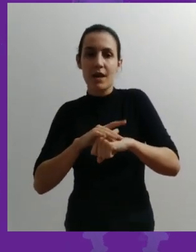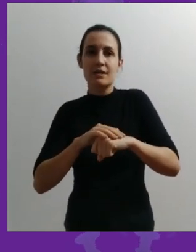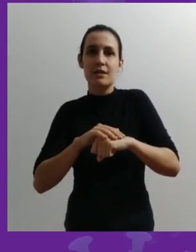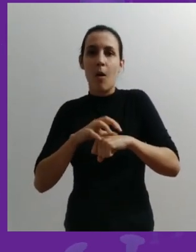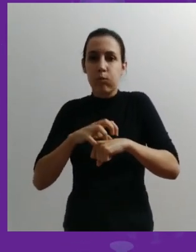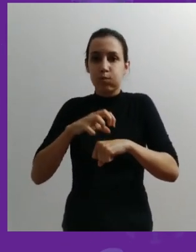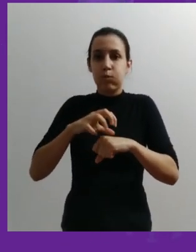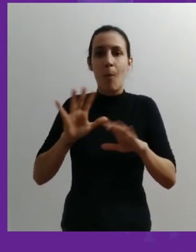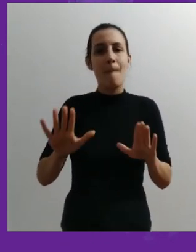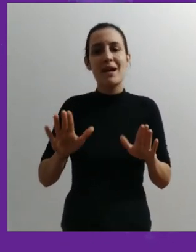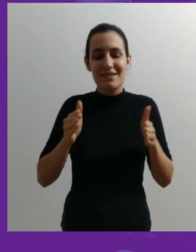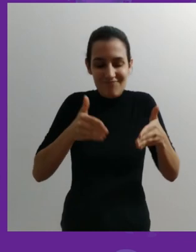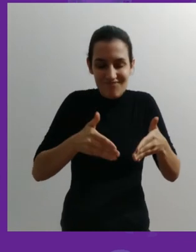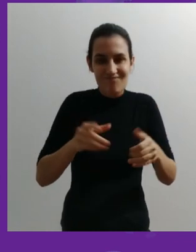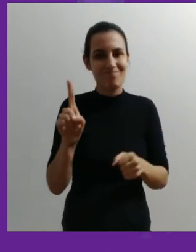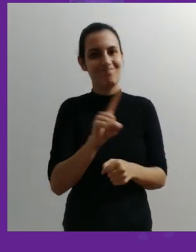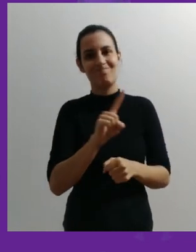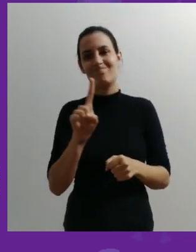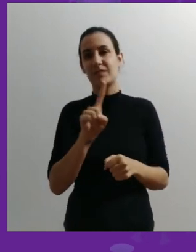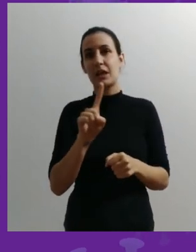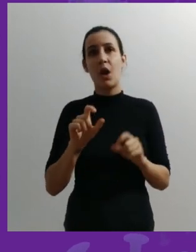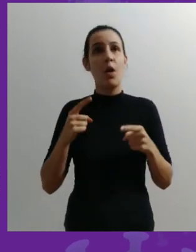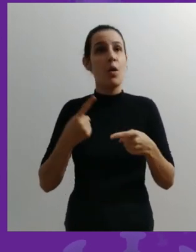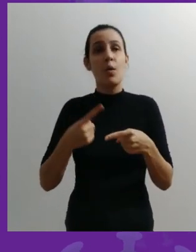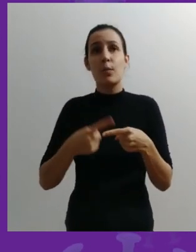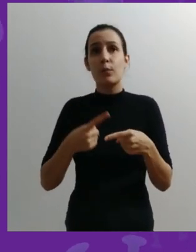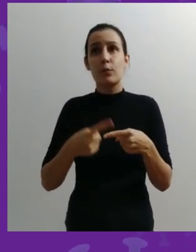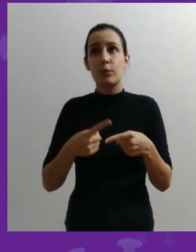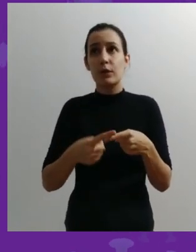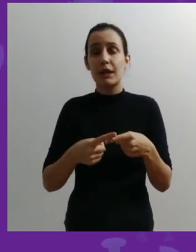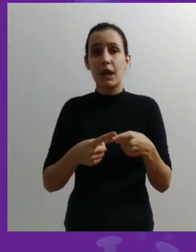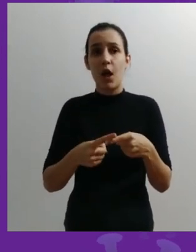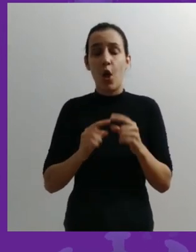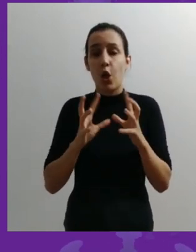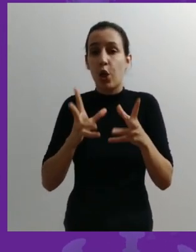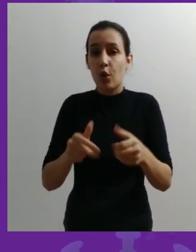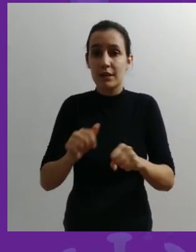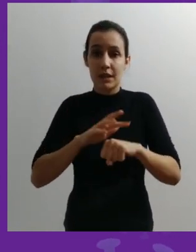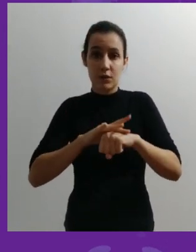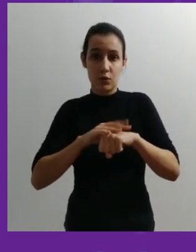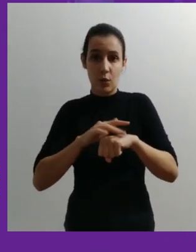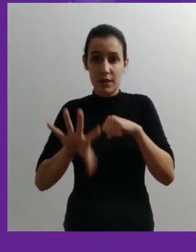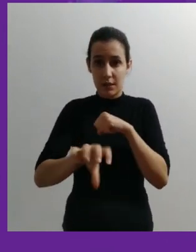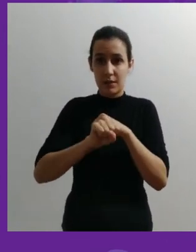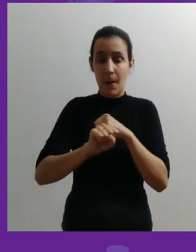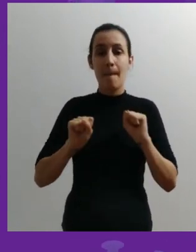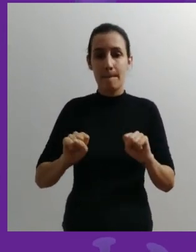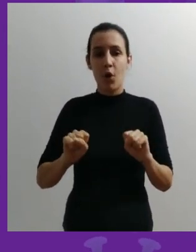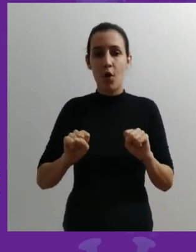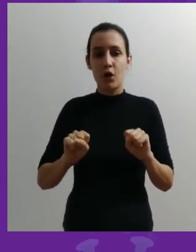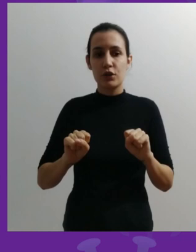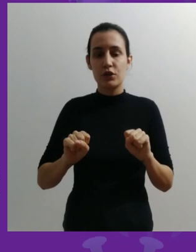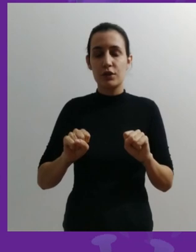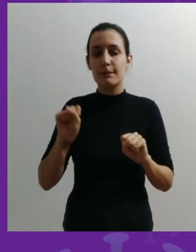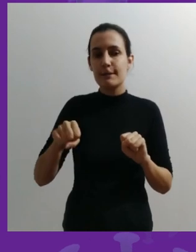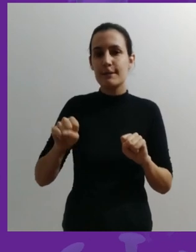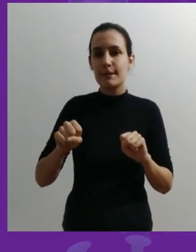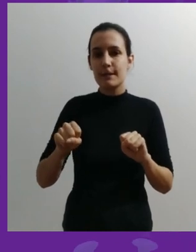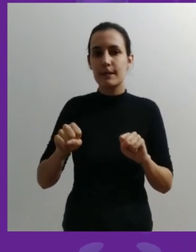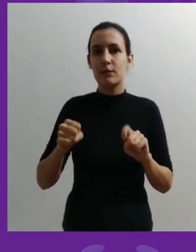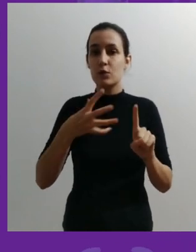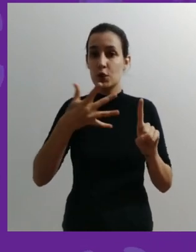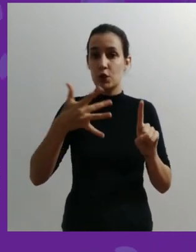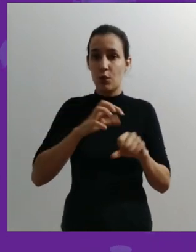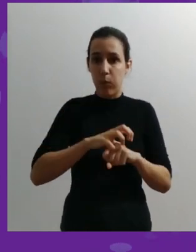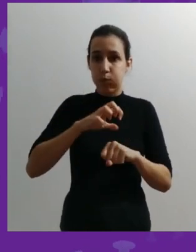estaria sendo muito inespecífico, porque qualquer doença infecciosa poderia fazer uma síndrome inflamatória. Às vezes